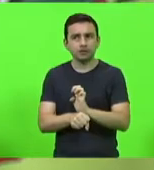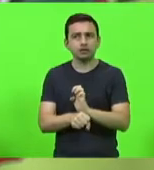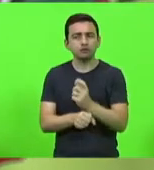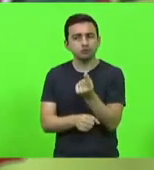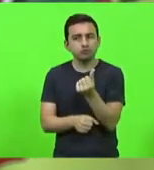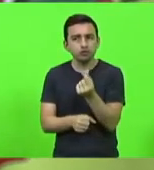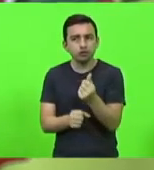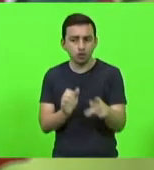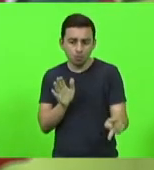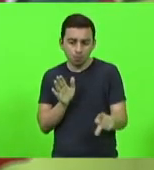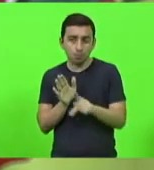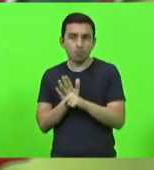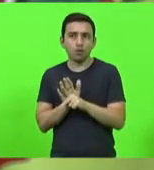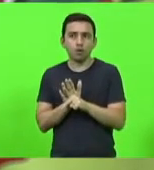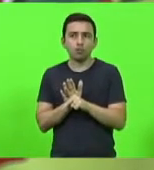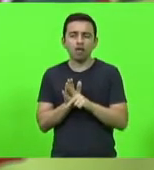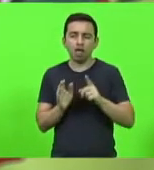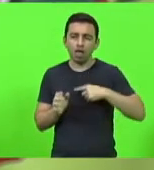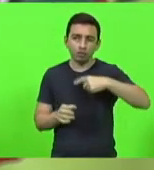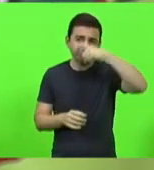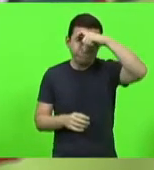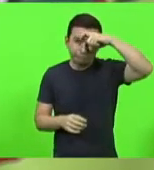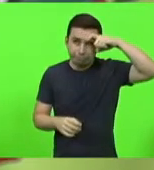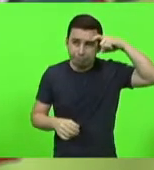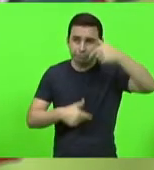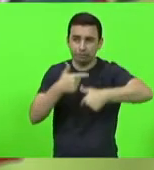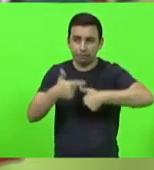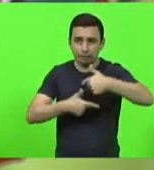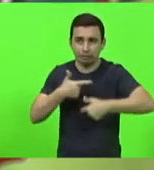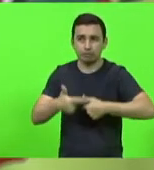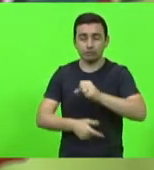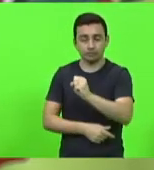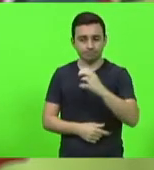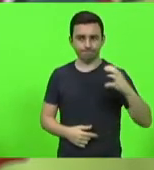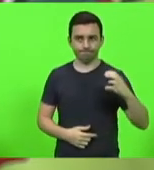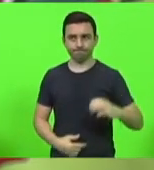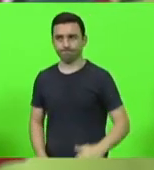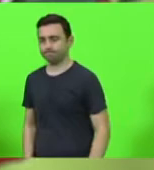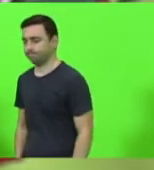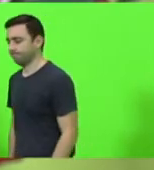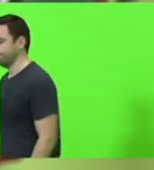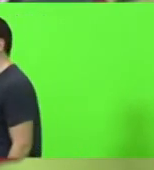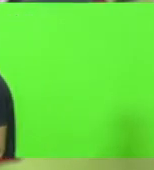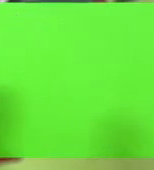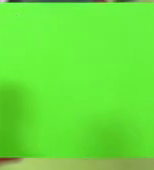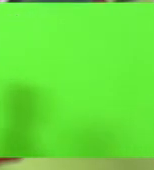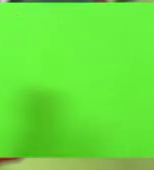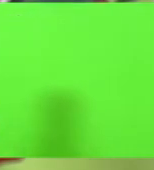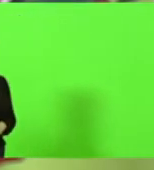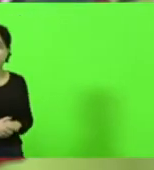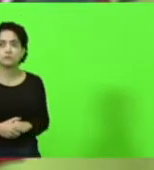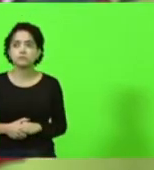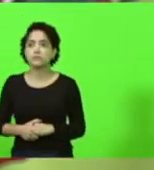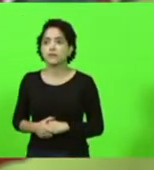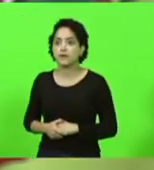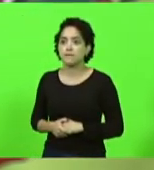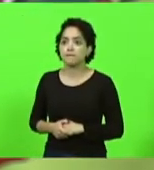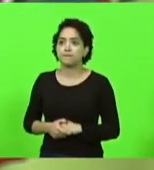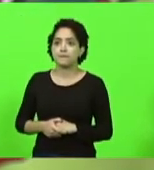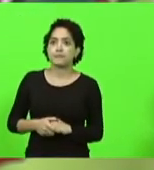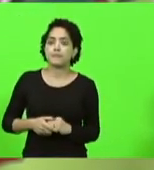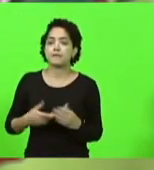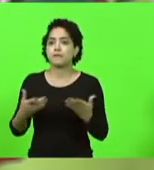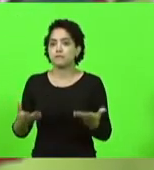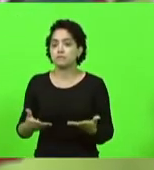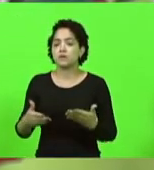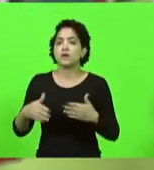próprios do suor do trabalhador catarinense, e que hoje se traduzem em ações fáticas, na recuperação de